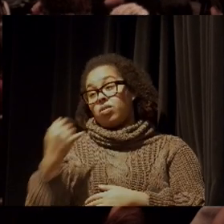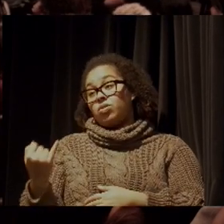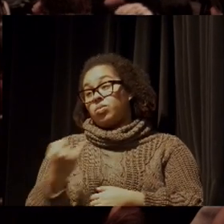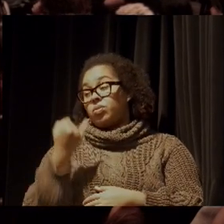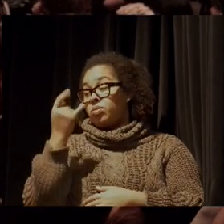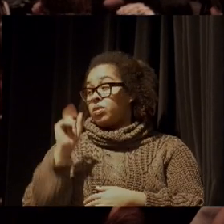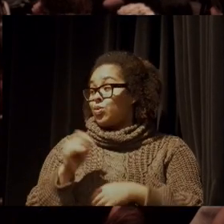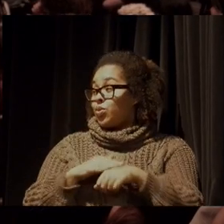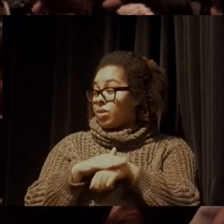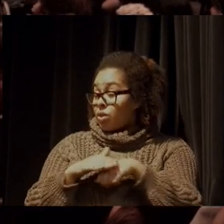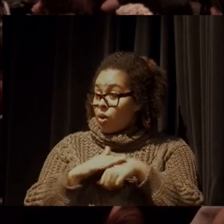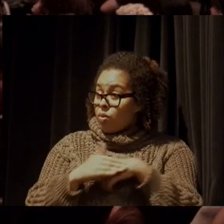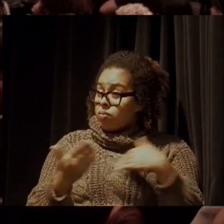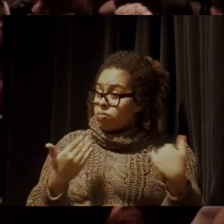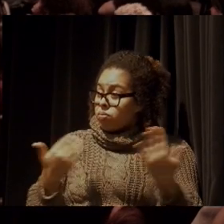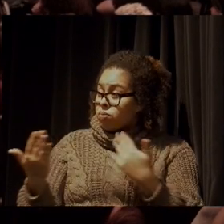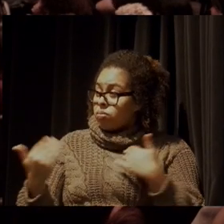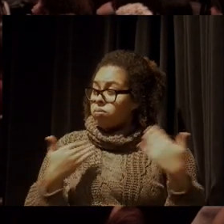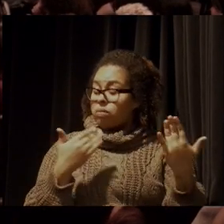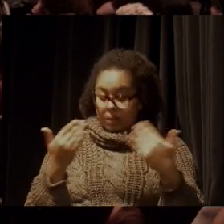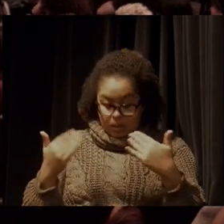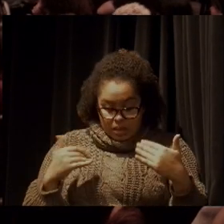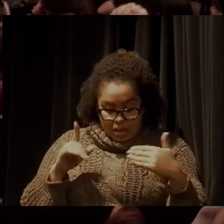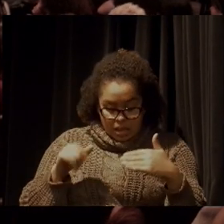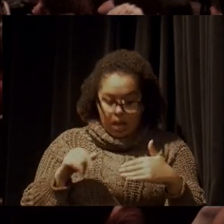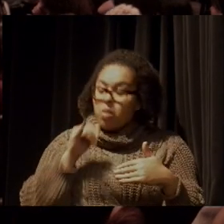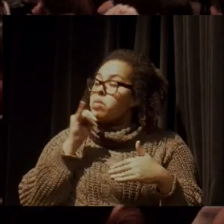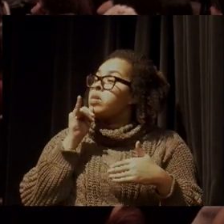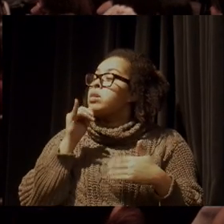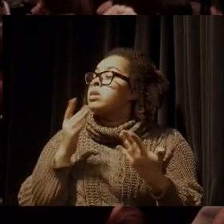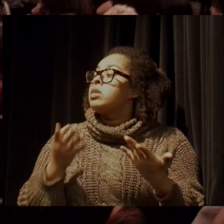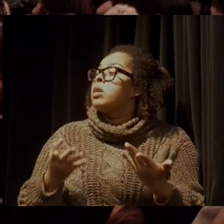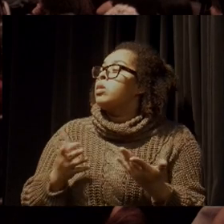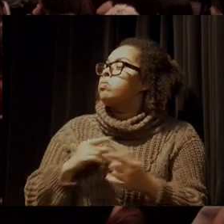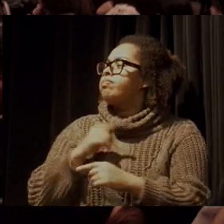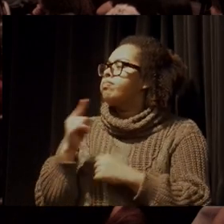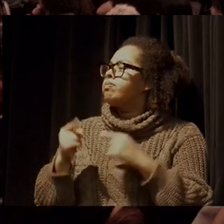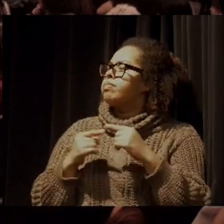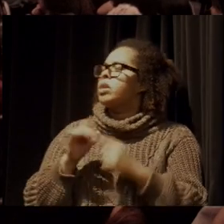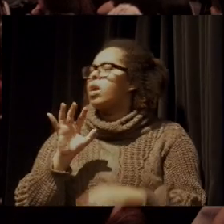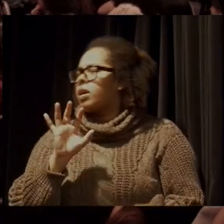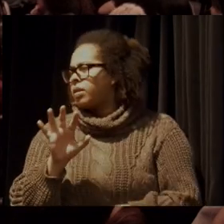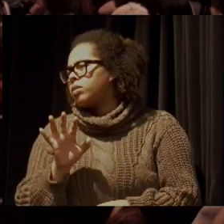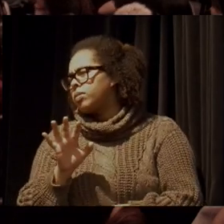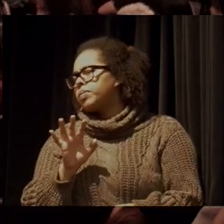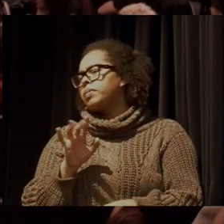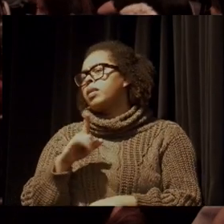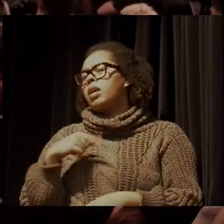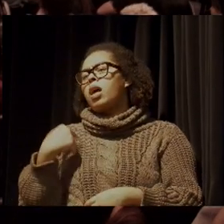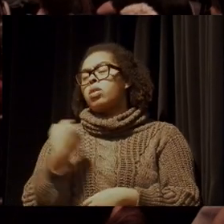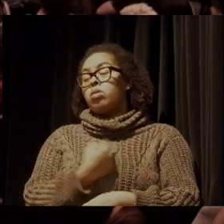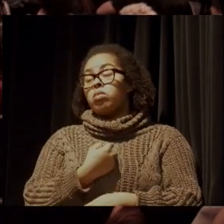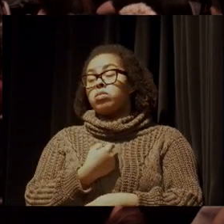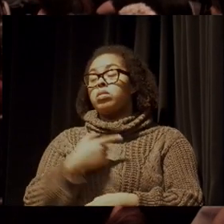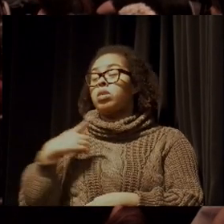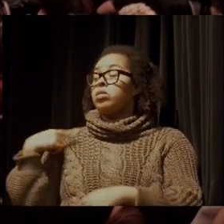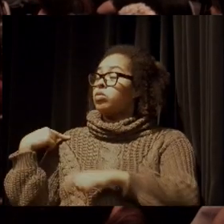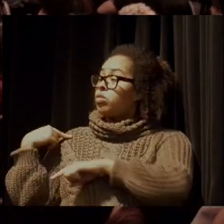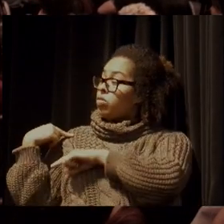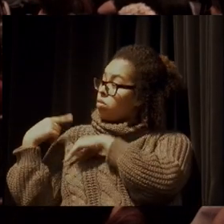essa conversa, que eu acho que é uma conversa exatamente para isso, quer dizer, a nossa geração,